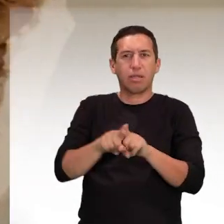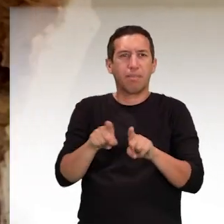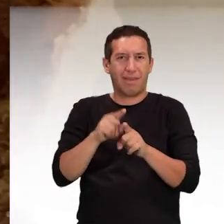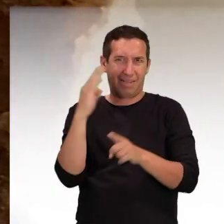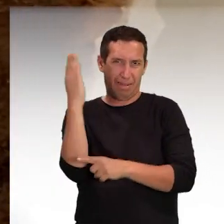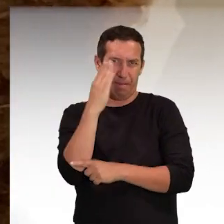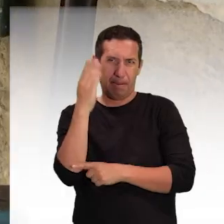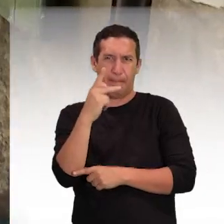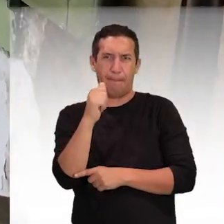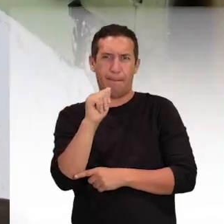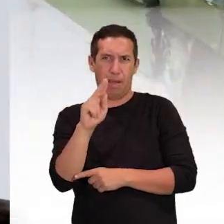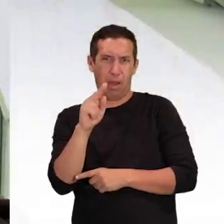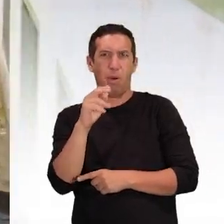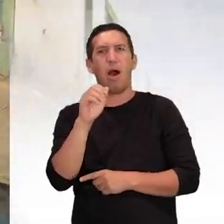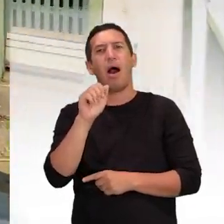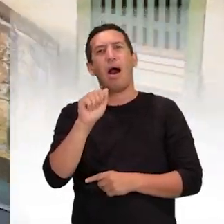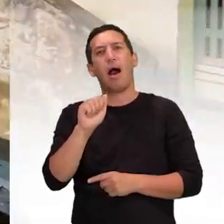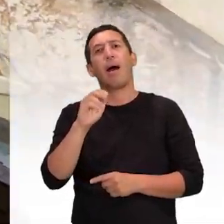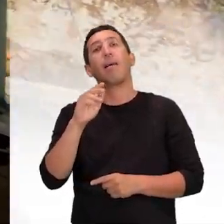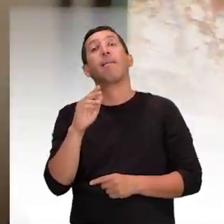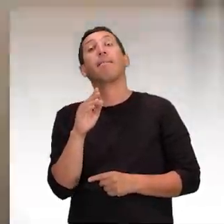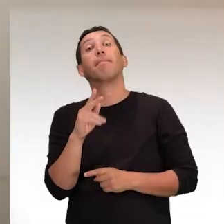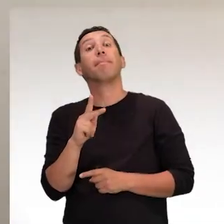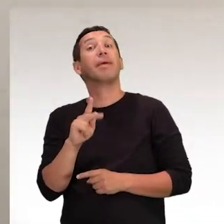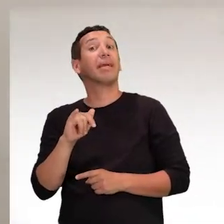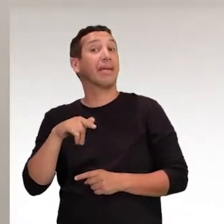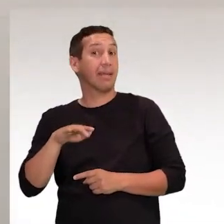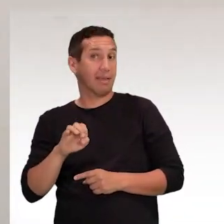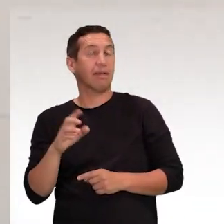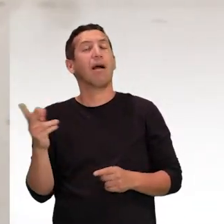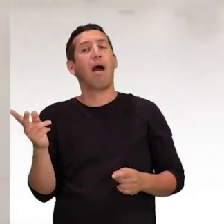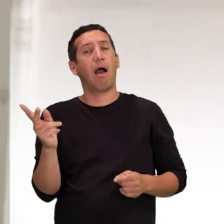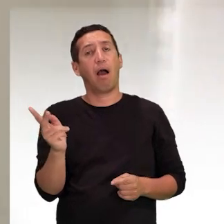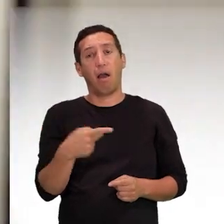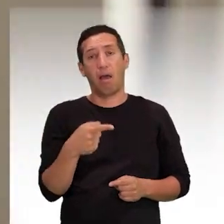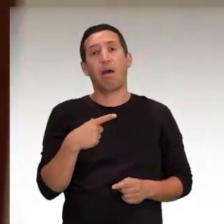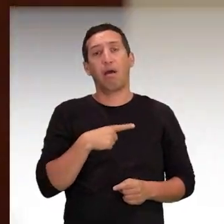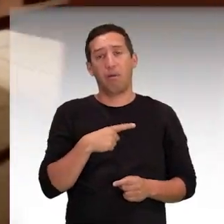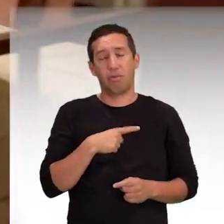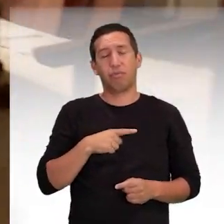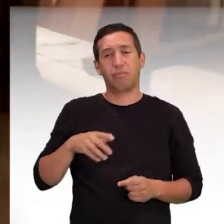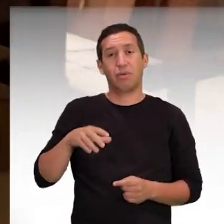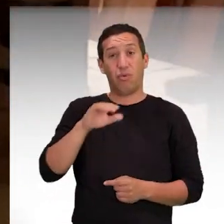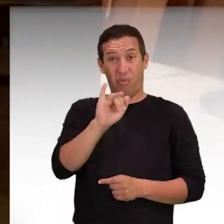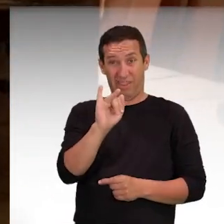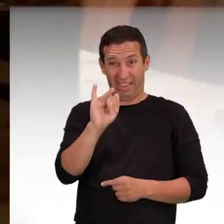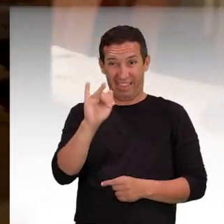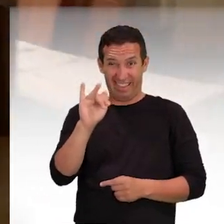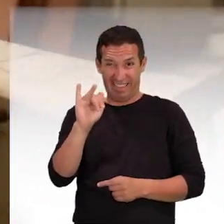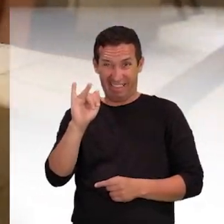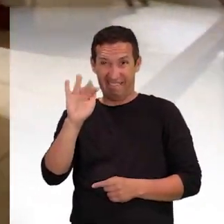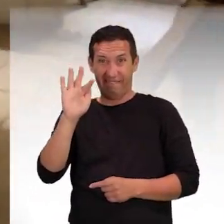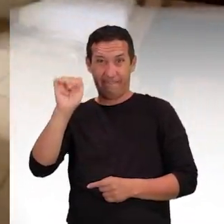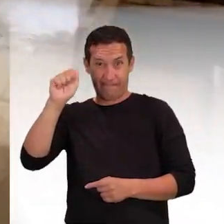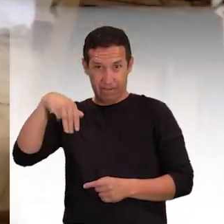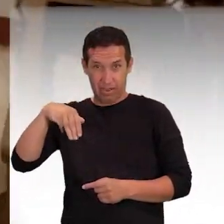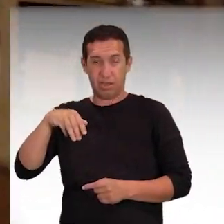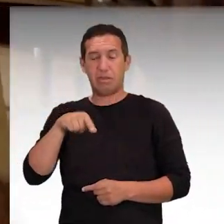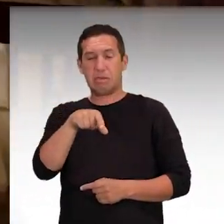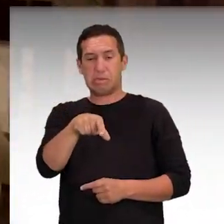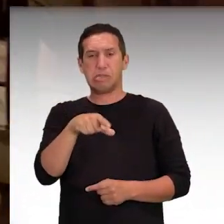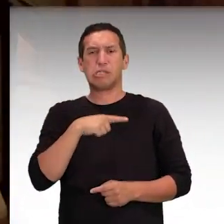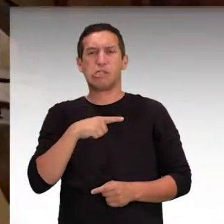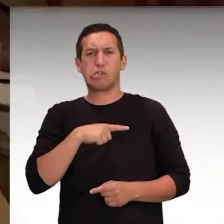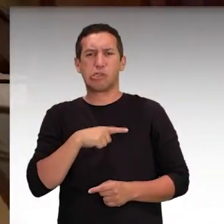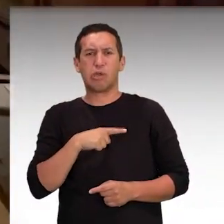de pau a pi, construídas na parte frontal. Mas segundo o Instituto do Patrimônio Histórico e Artístico Nacional, o IFAM, entraves